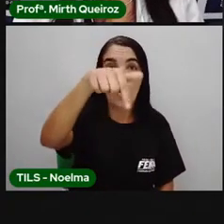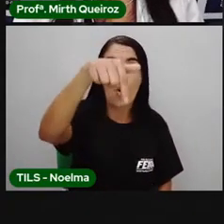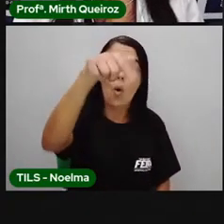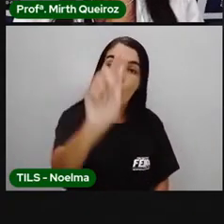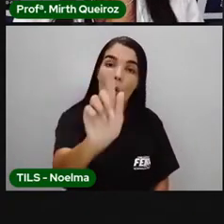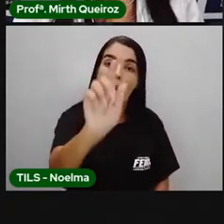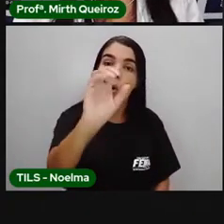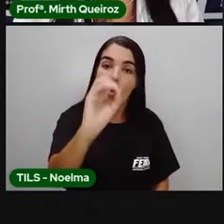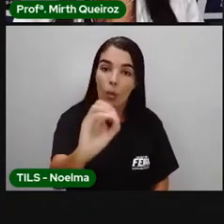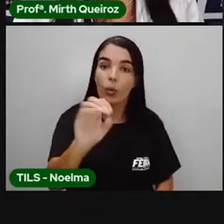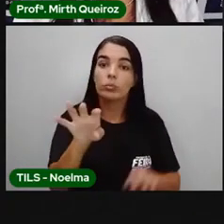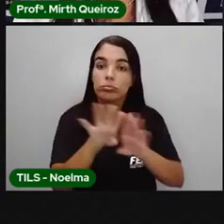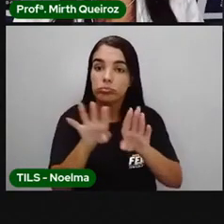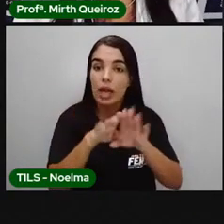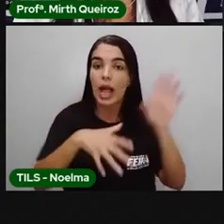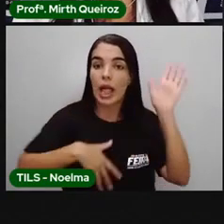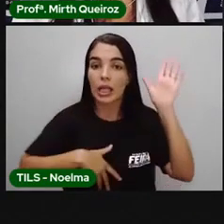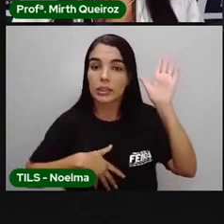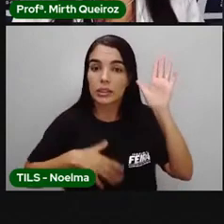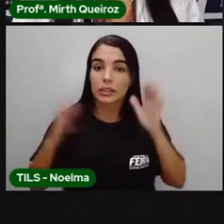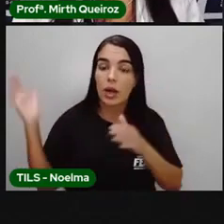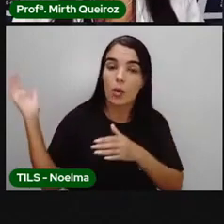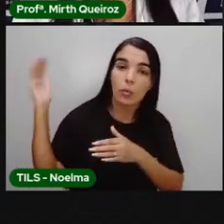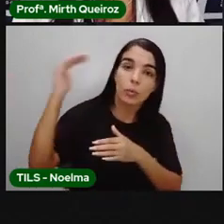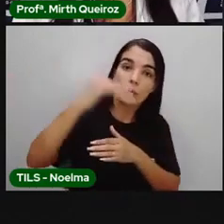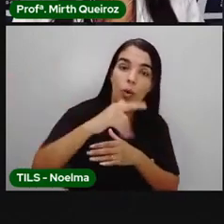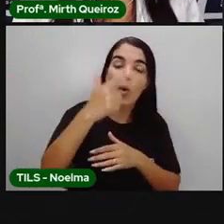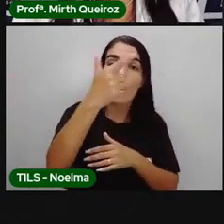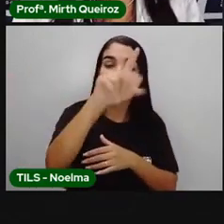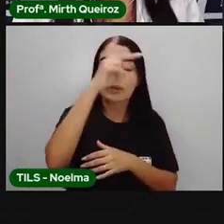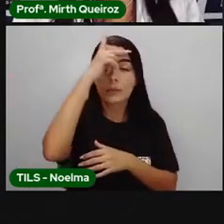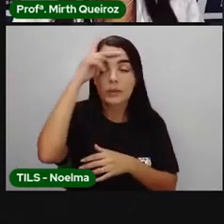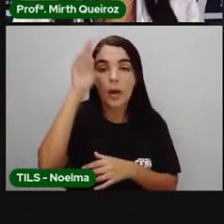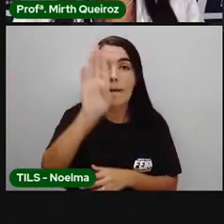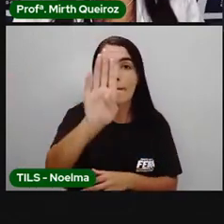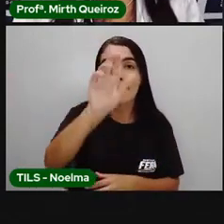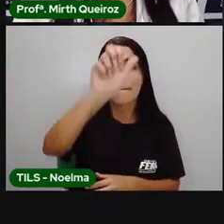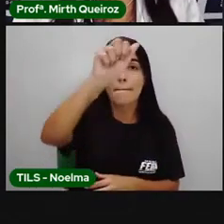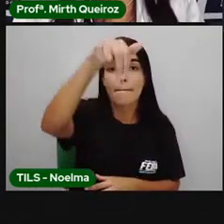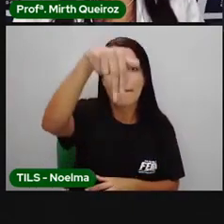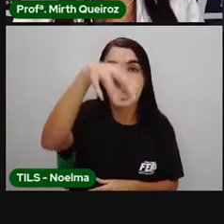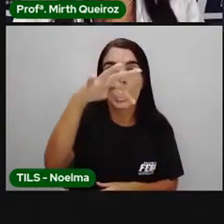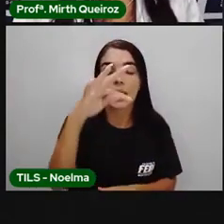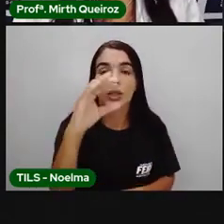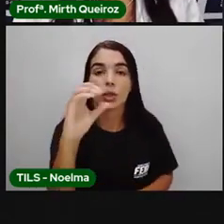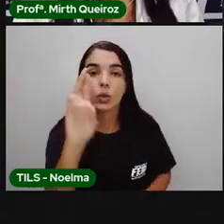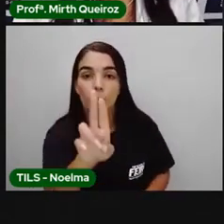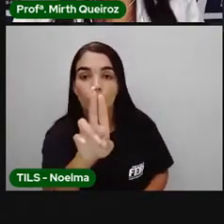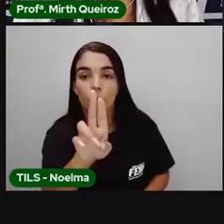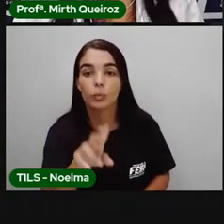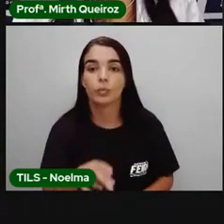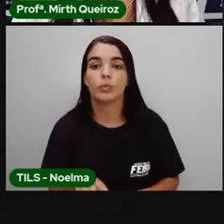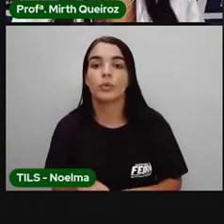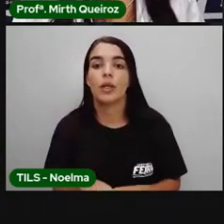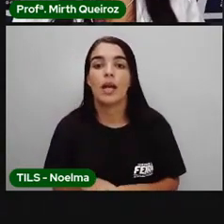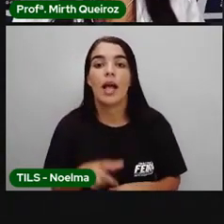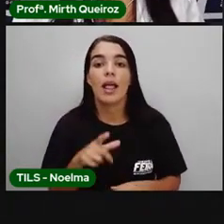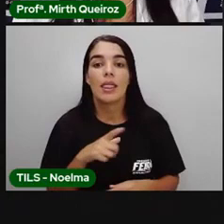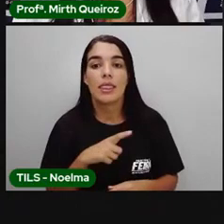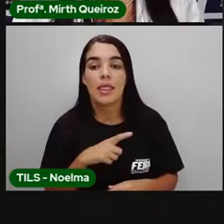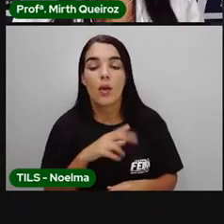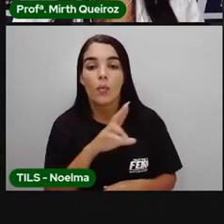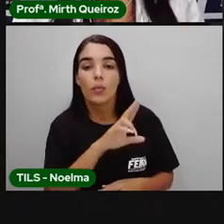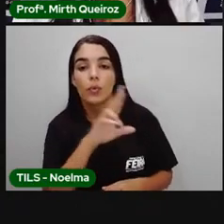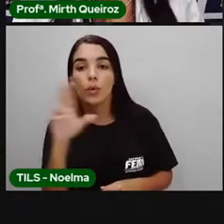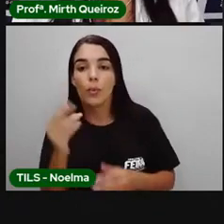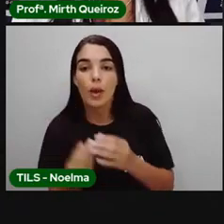batuque, né? Ambos ancestrais do samba. O samba é a principal forma de música de raiz africana surgida no Brasil. Seu nome